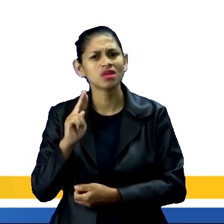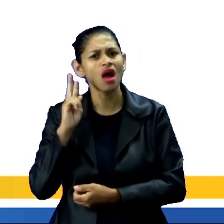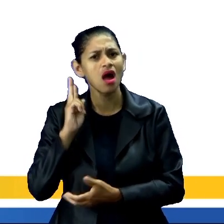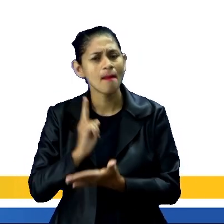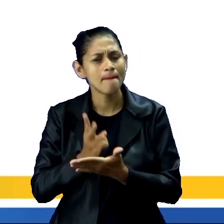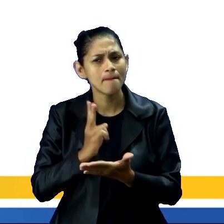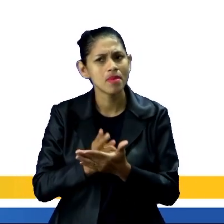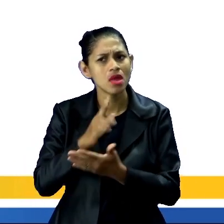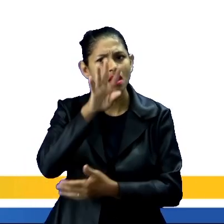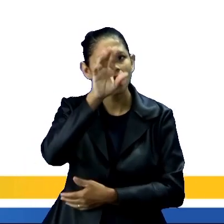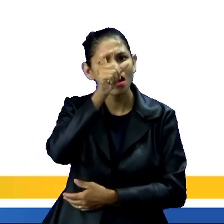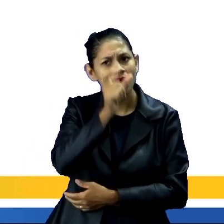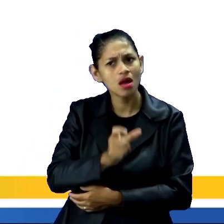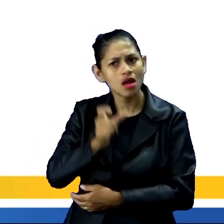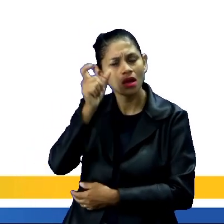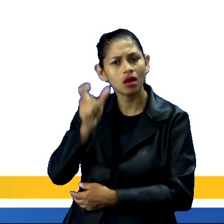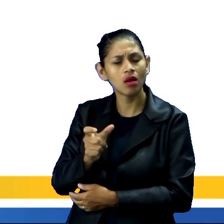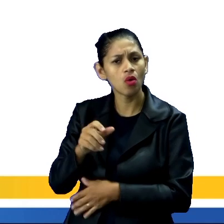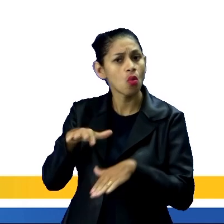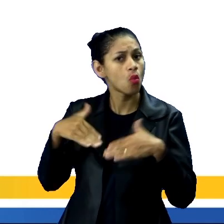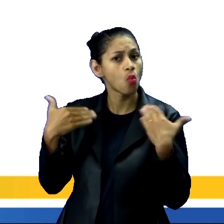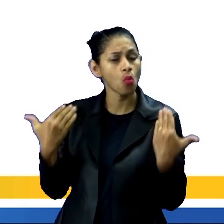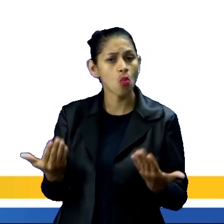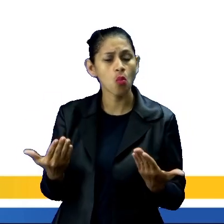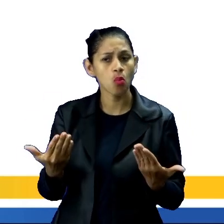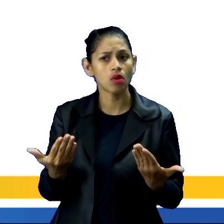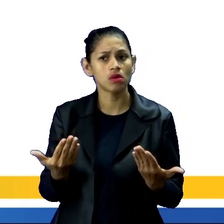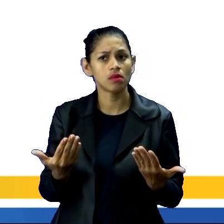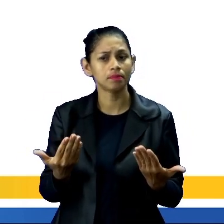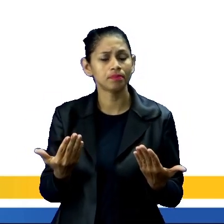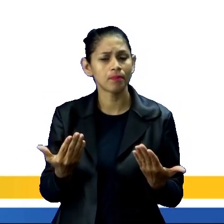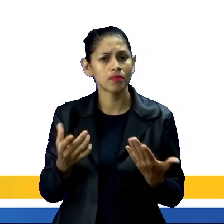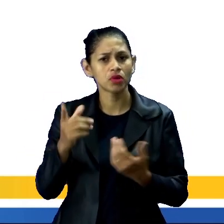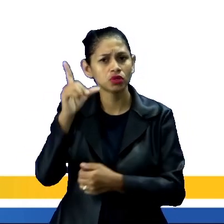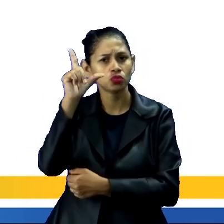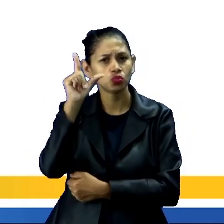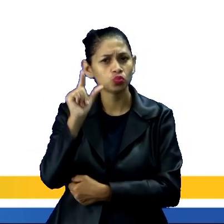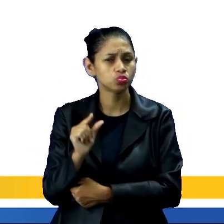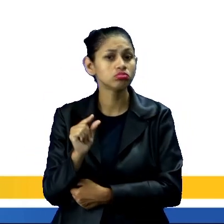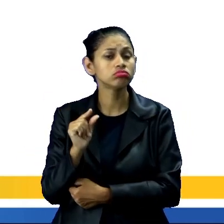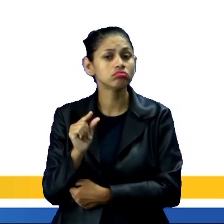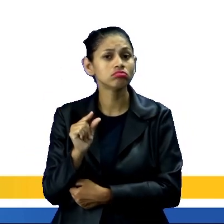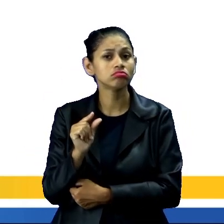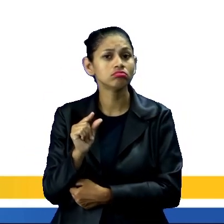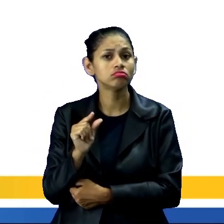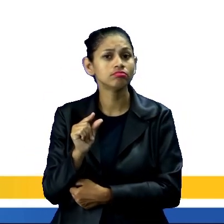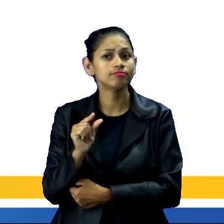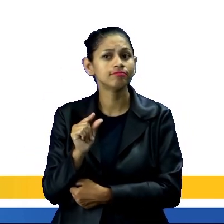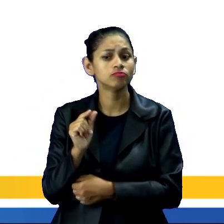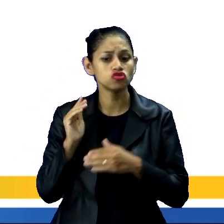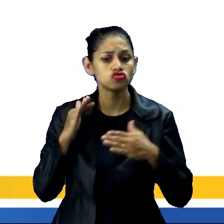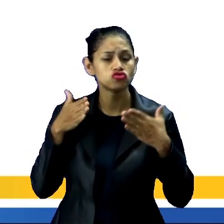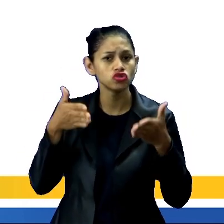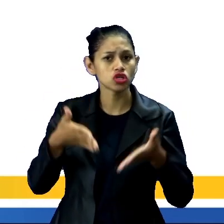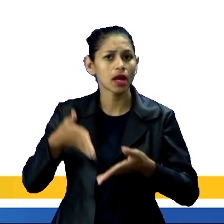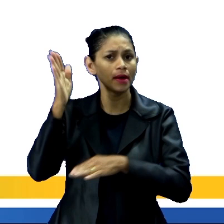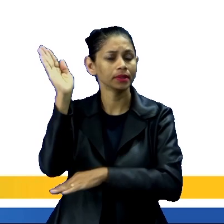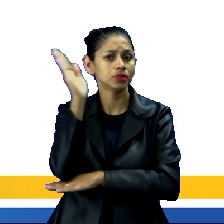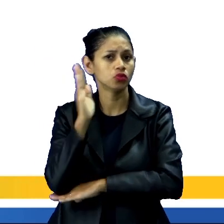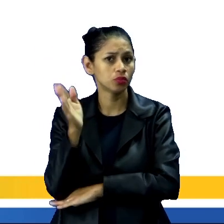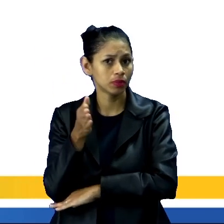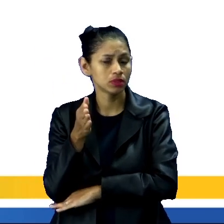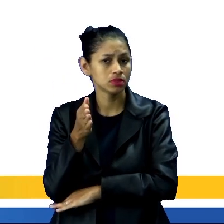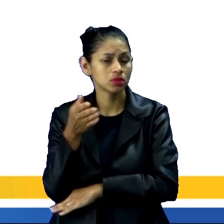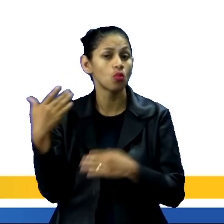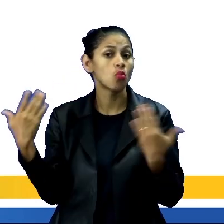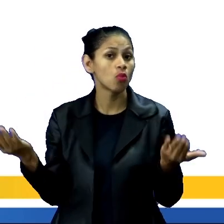vocês, e quais seriam os imigrantes que menos chegavam? Olhando esse gráfico aí, de